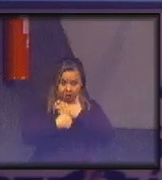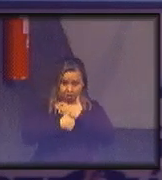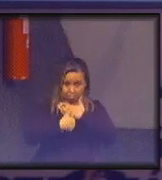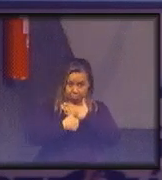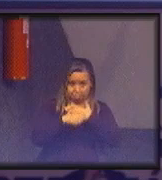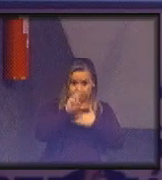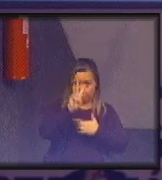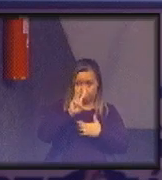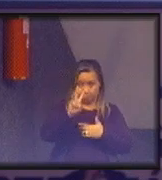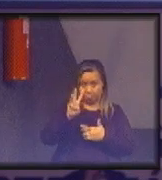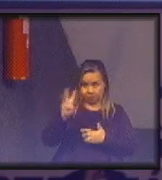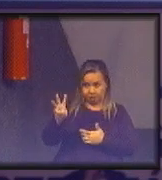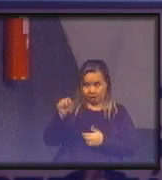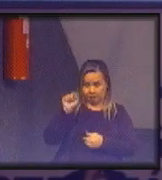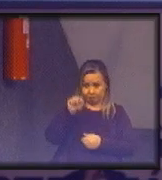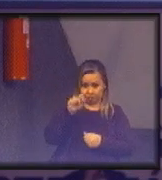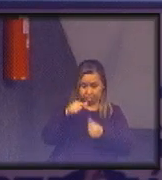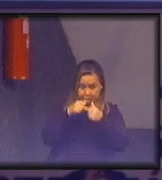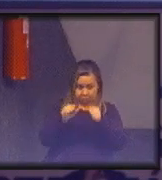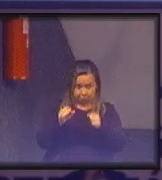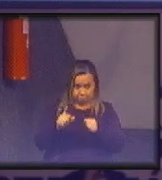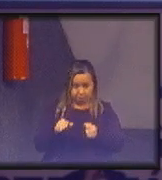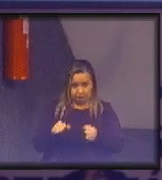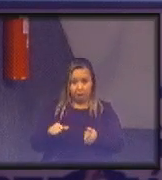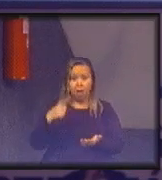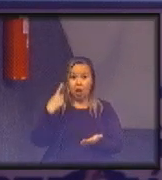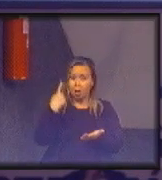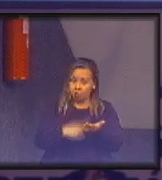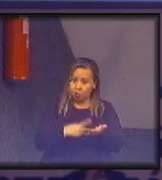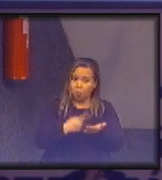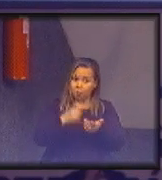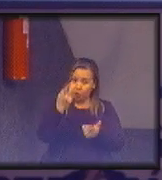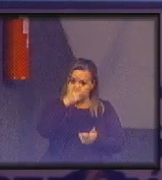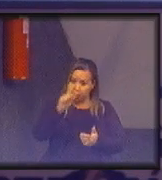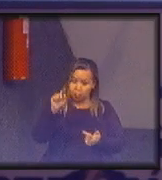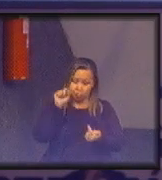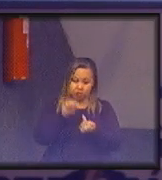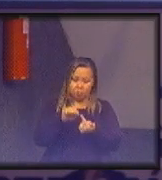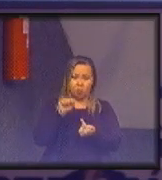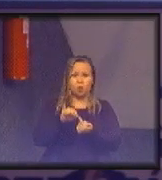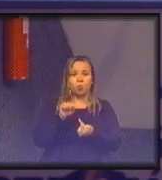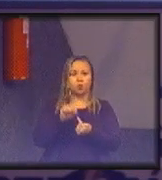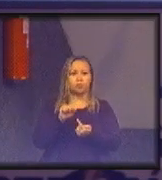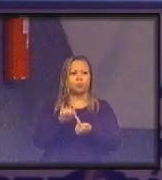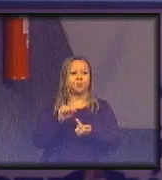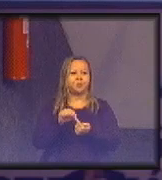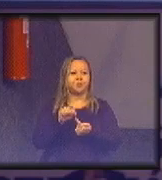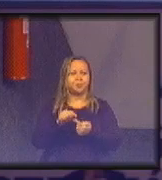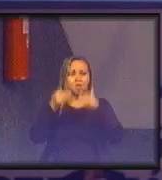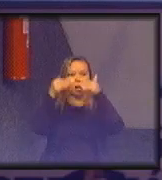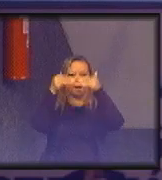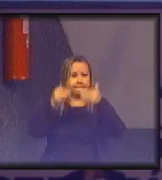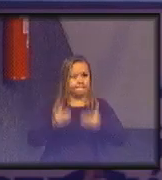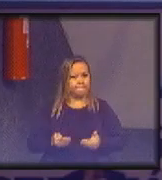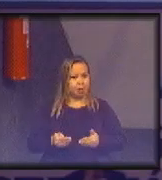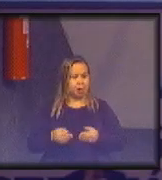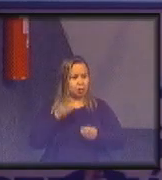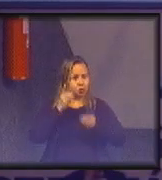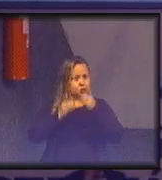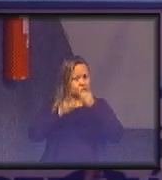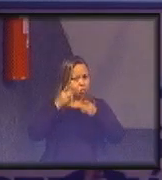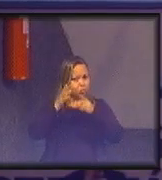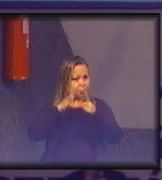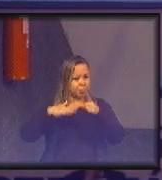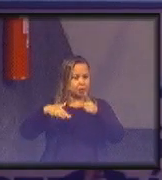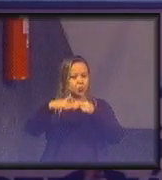você está confirmando o seu acordo perante uma dinâmica